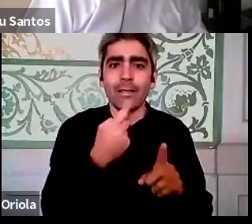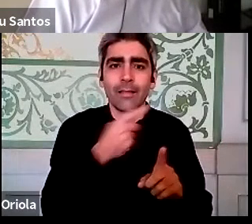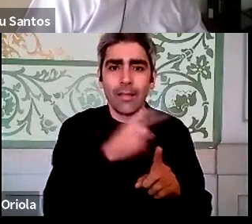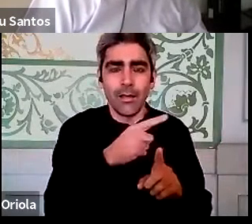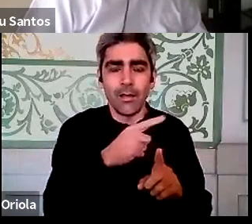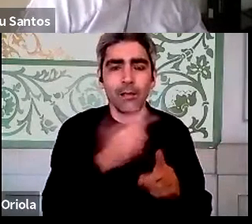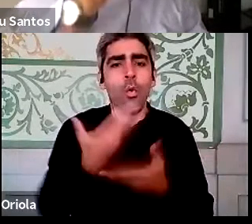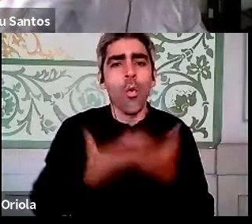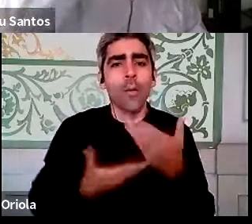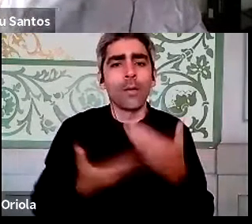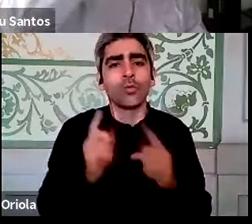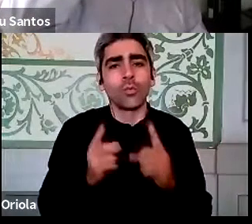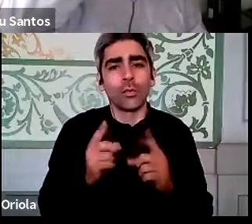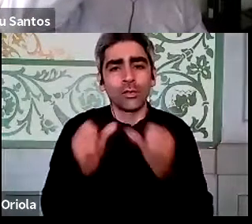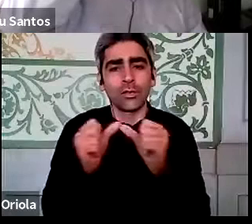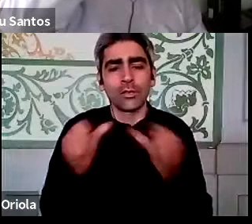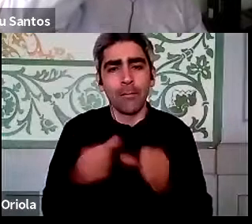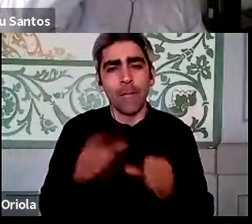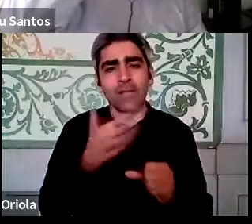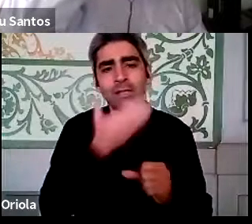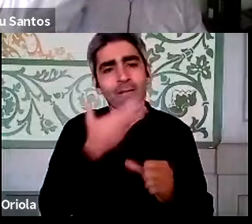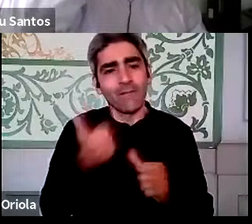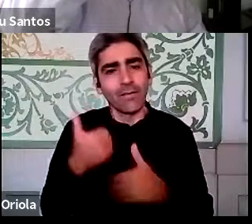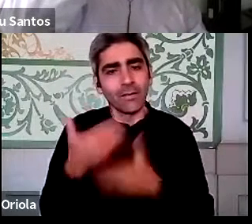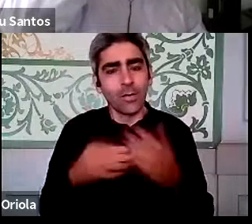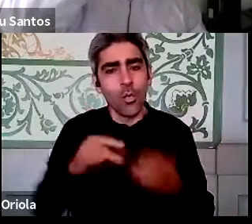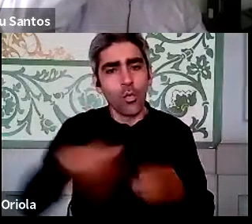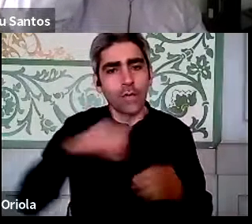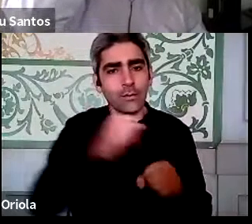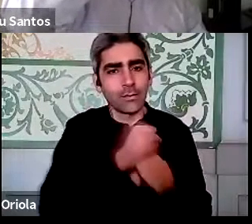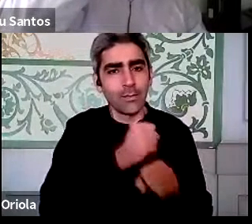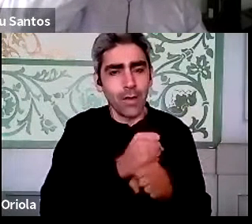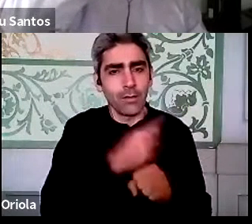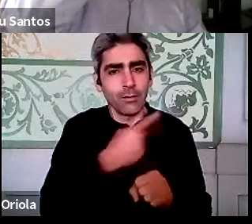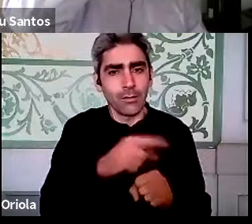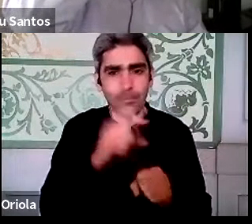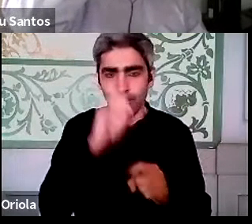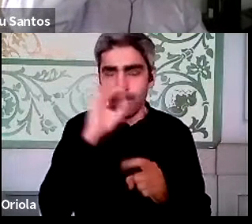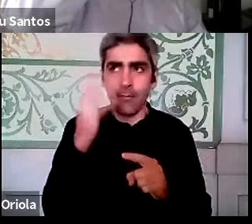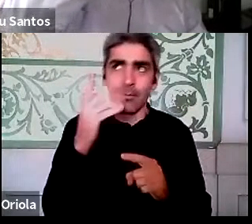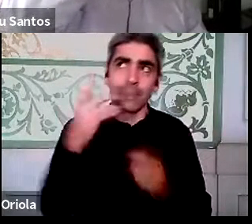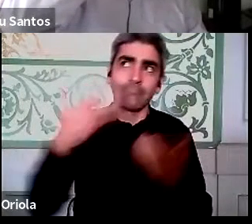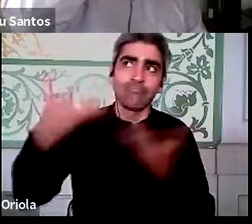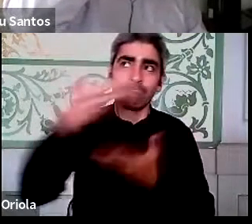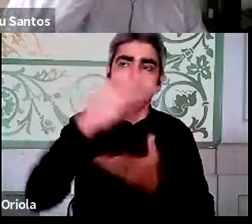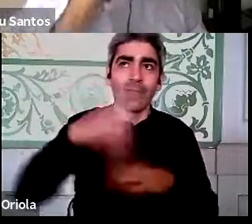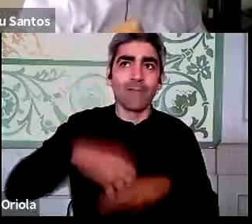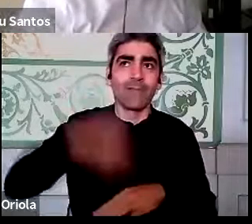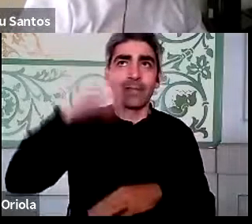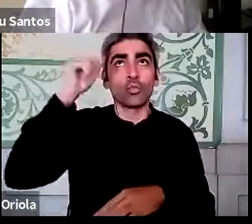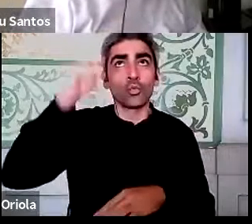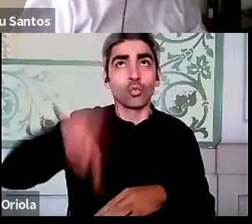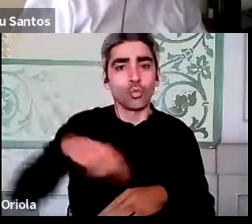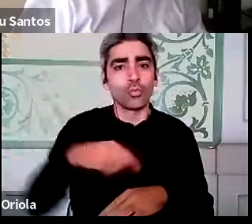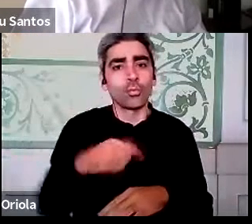compensado com sistemas mais eficientes nos locais de trabalho. Quando temos um sistema de climatização comum para um edifício inteiro é